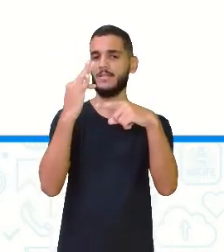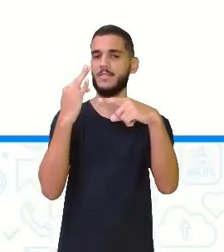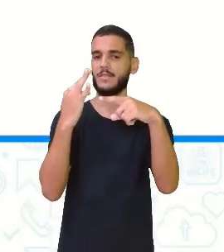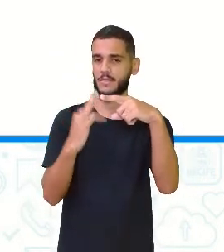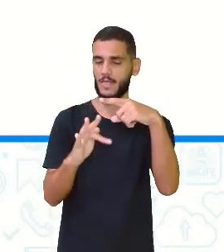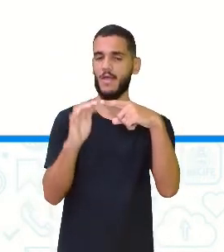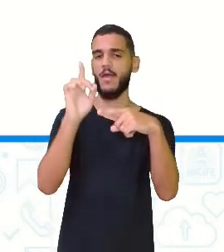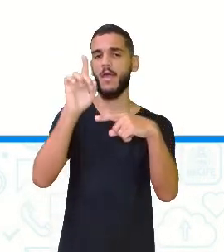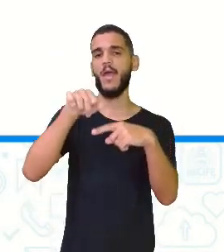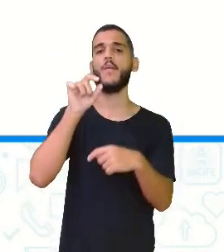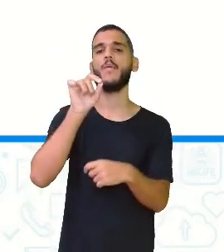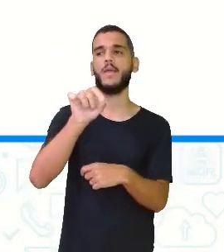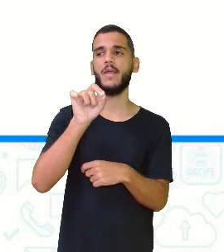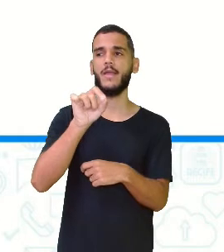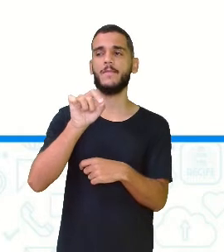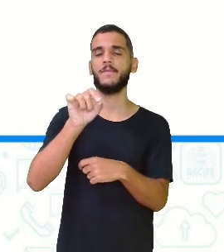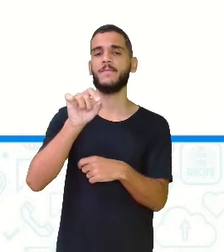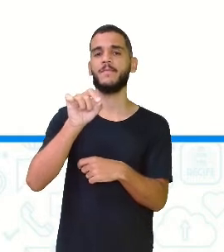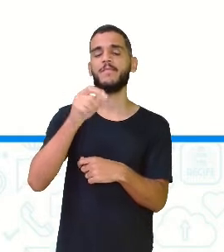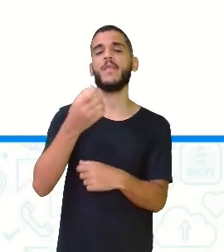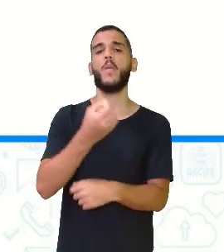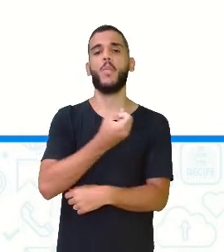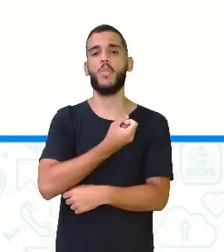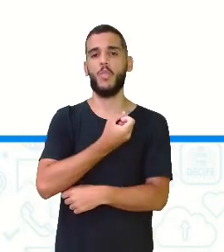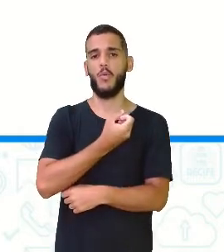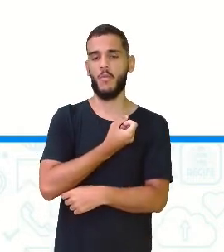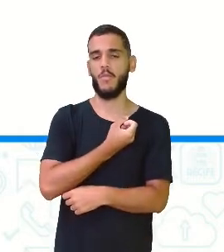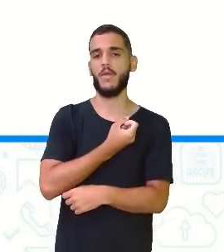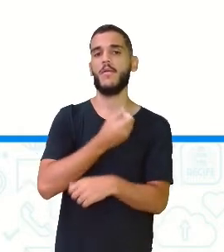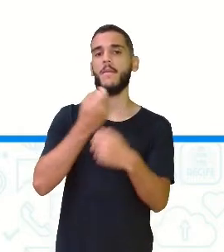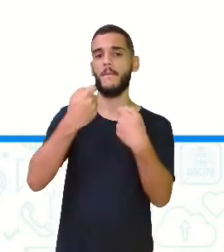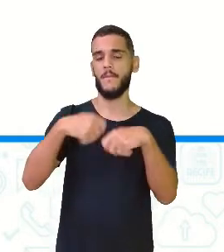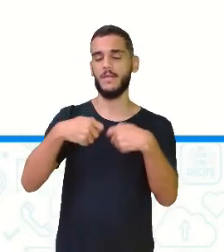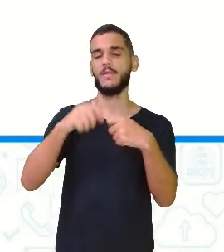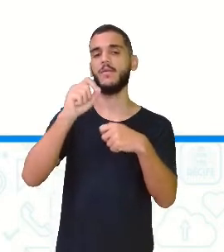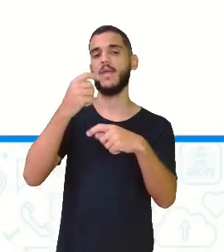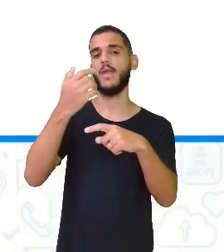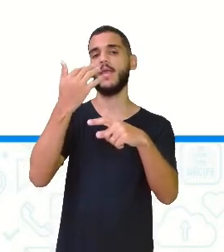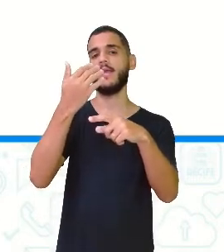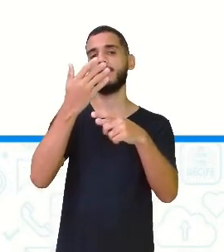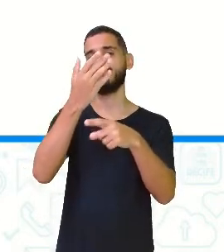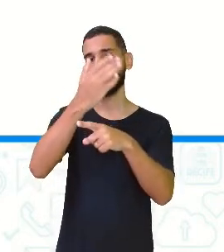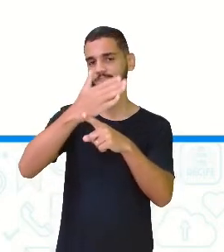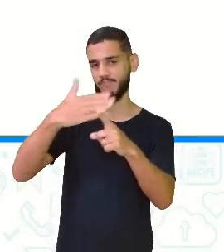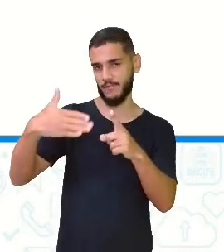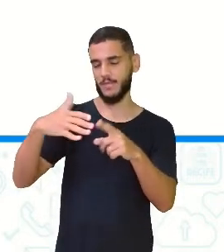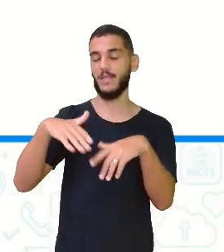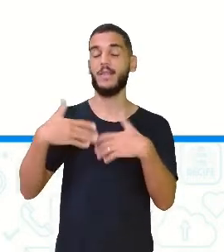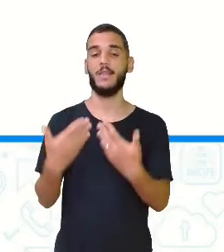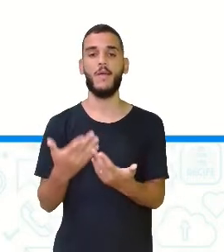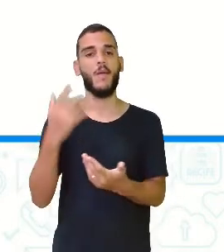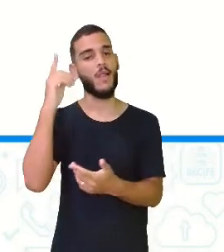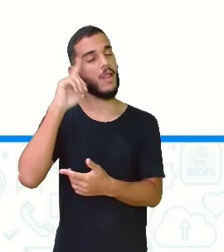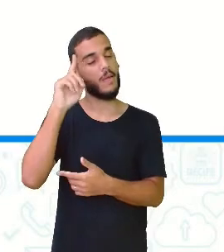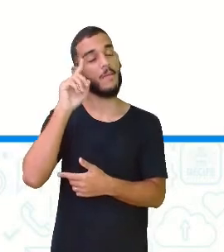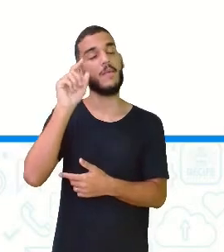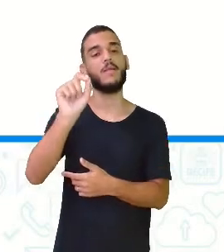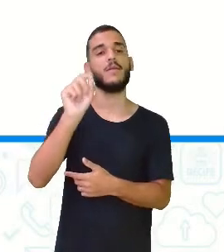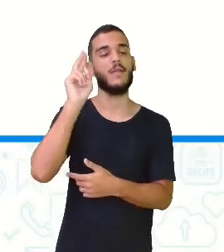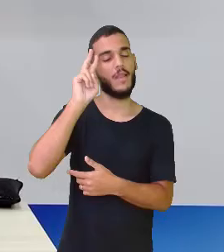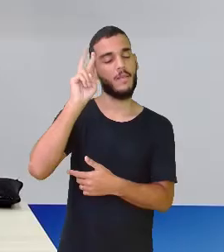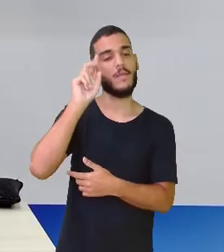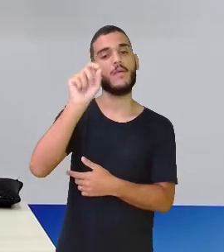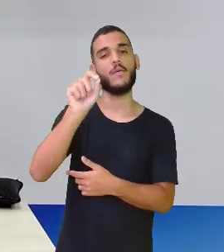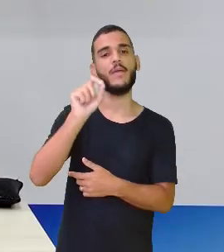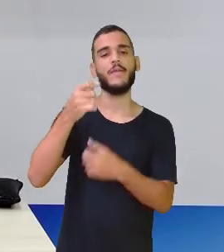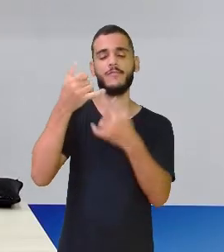parte de um inteiro que foi dividida, né? Lembrando, quando a gente fala de fração, quando a